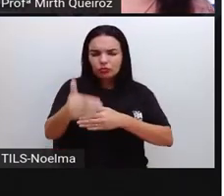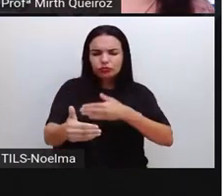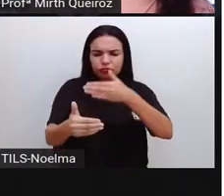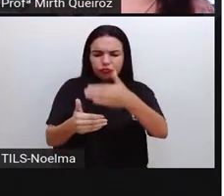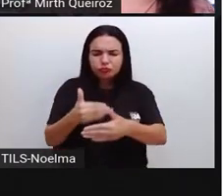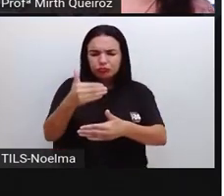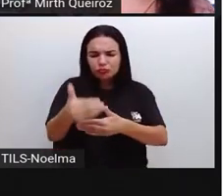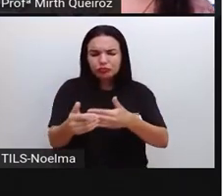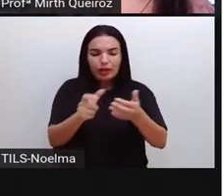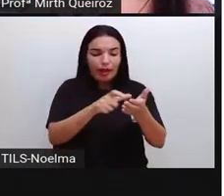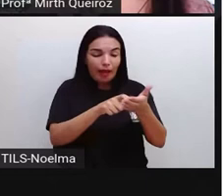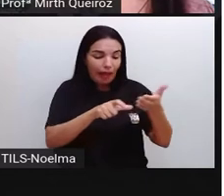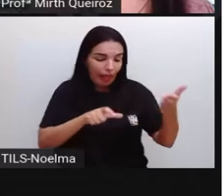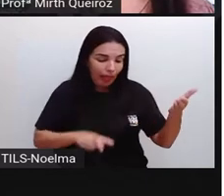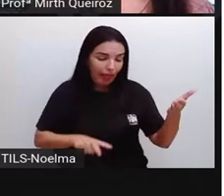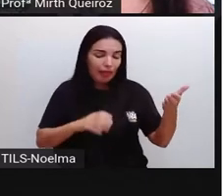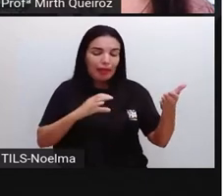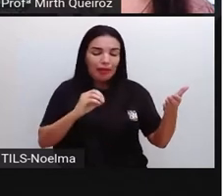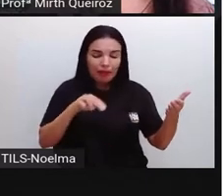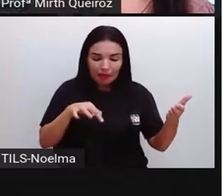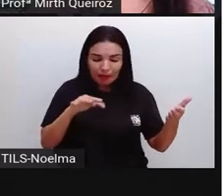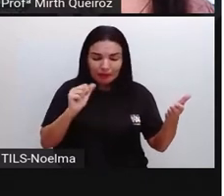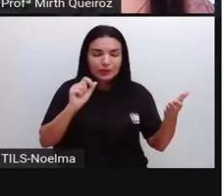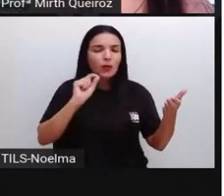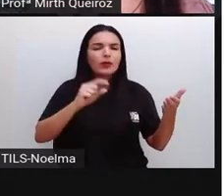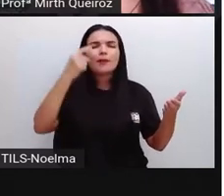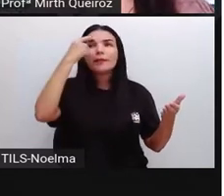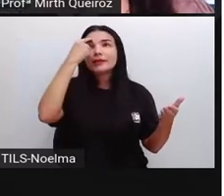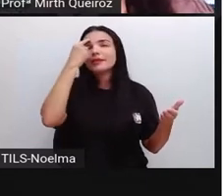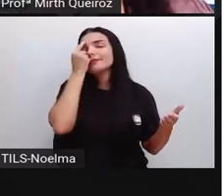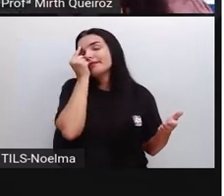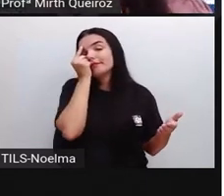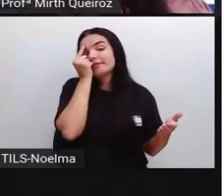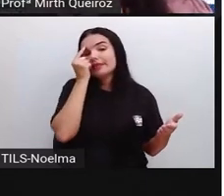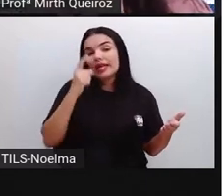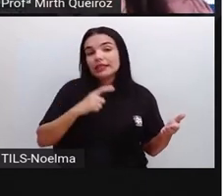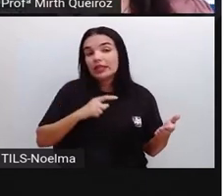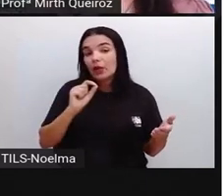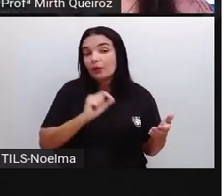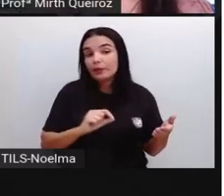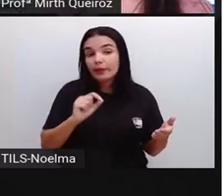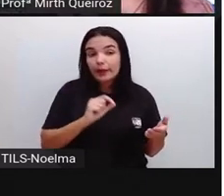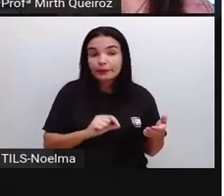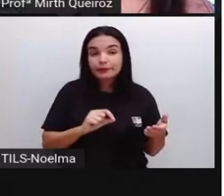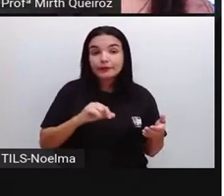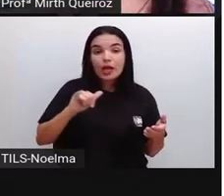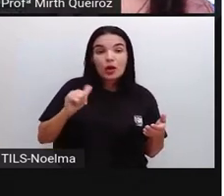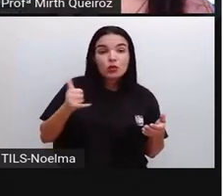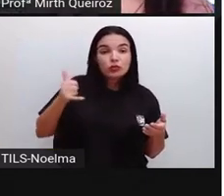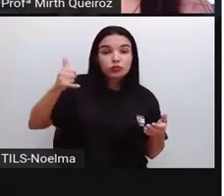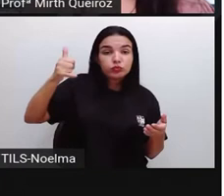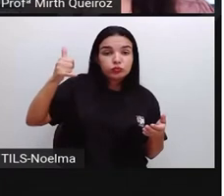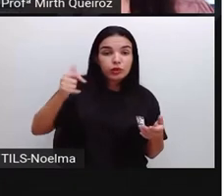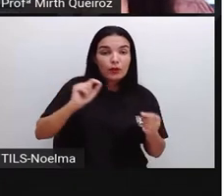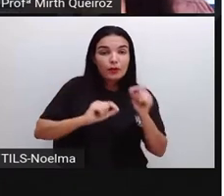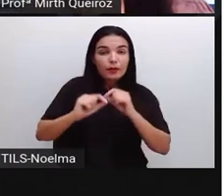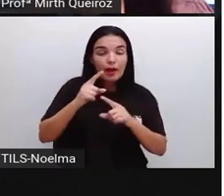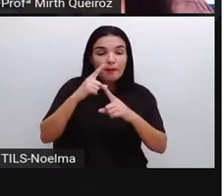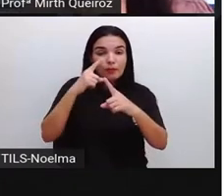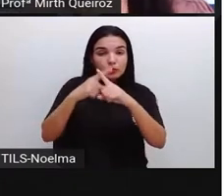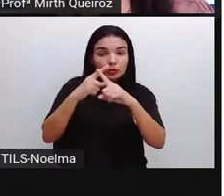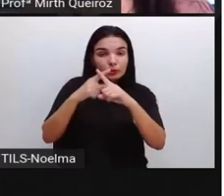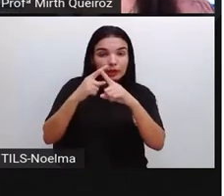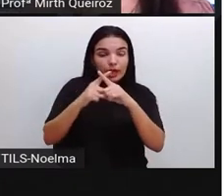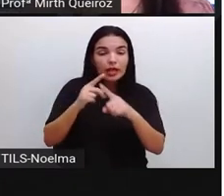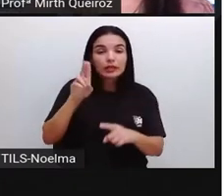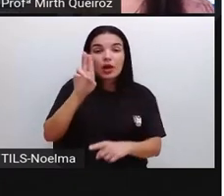de contas, o que vem à mente da gente? Vem à mente uma tarifa que ela sendo multiplicada pelo consumo